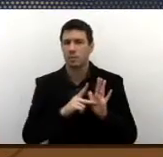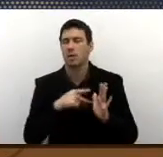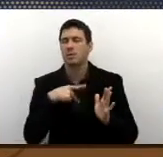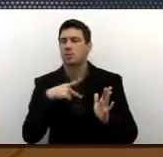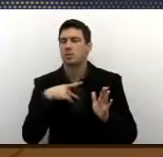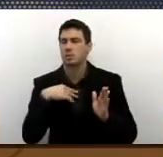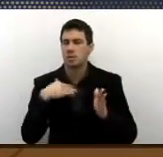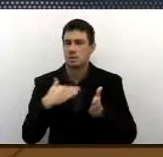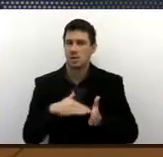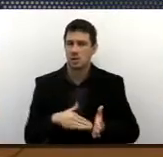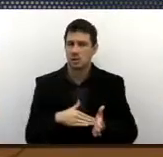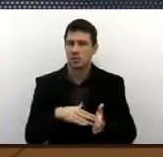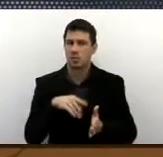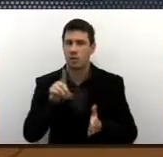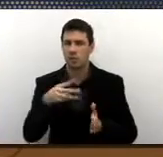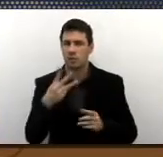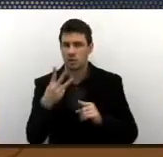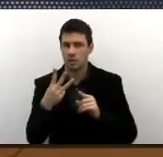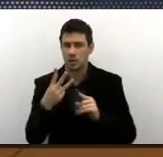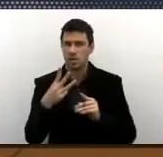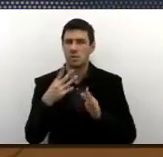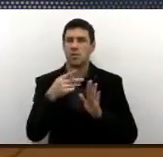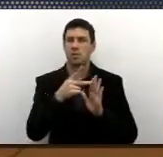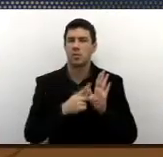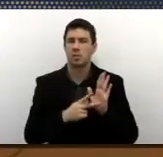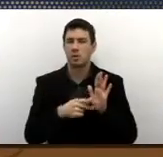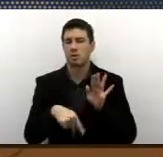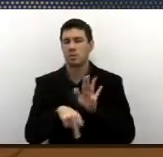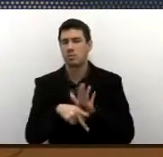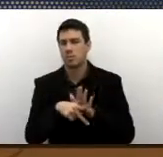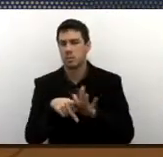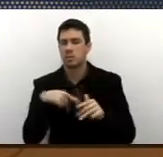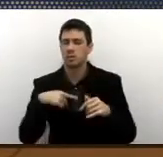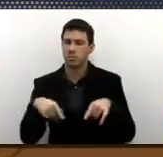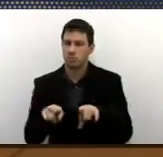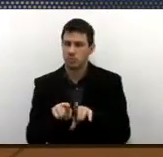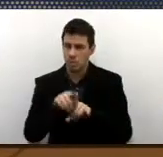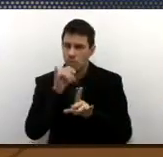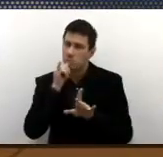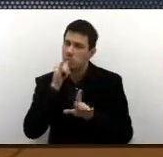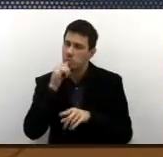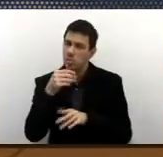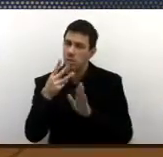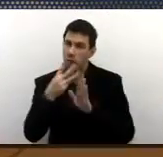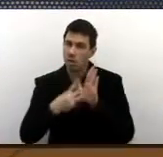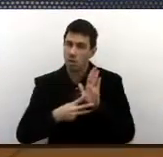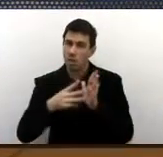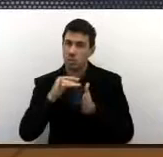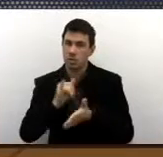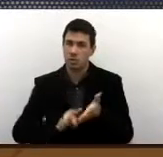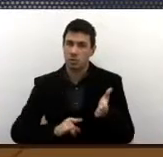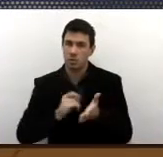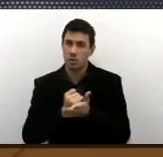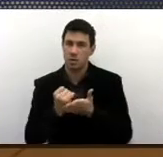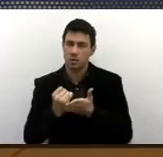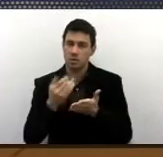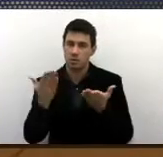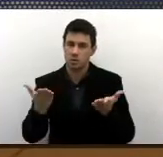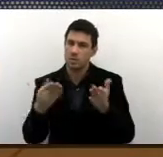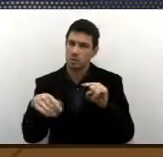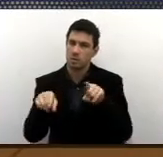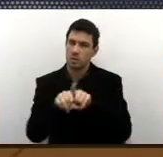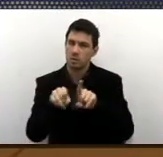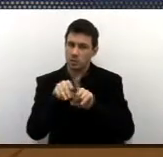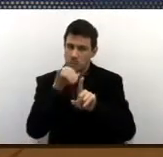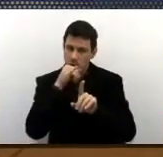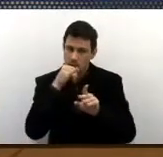Se não me engano, são três programas da Secretaria, são três contratos, elas não passam de três milhões